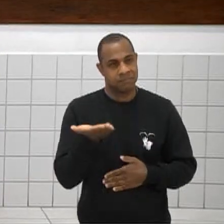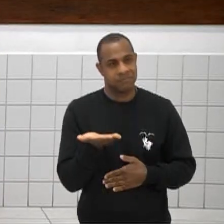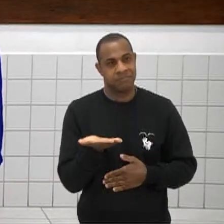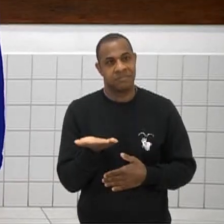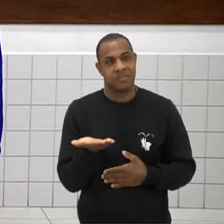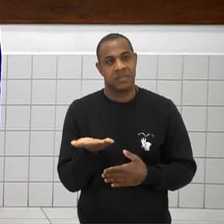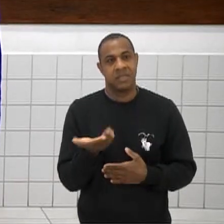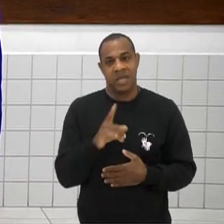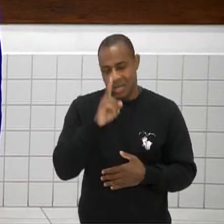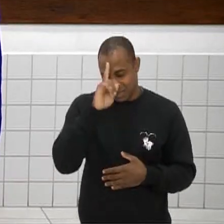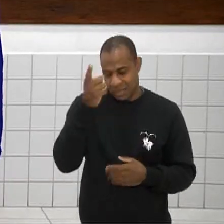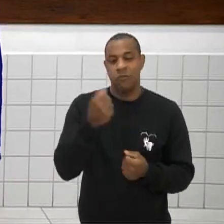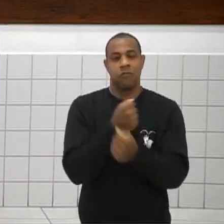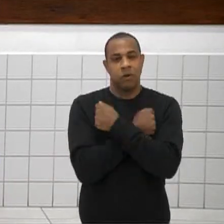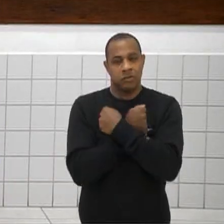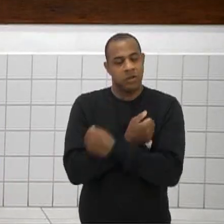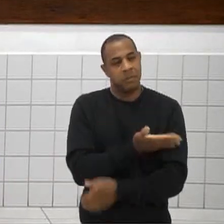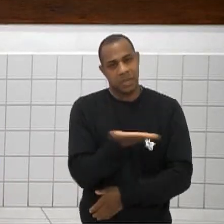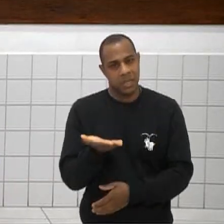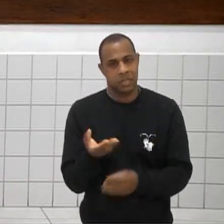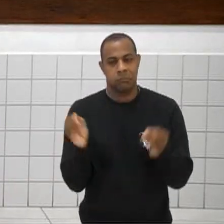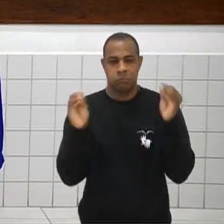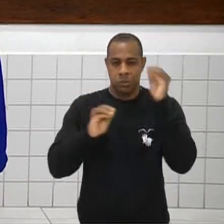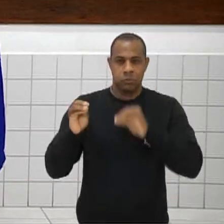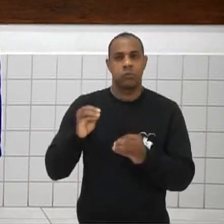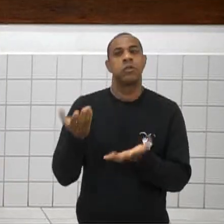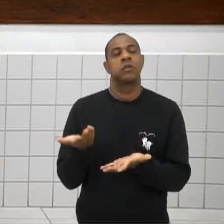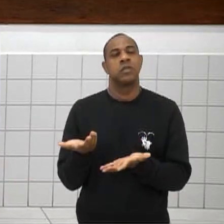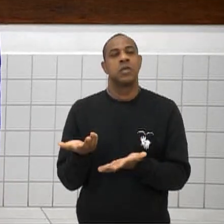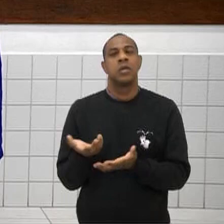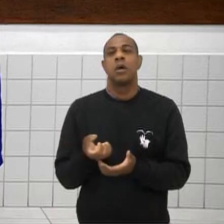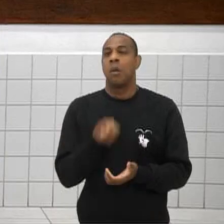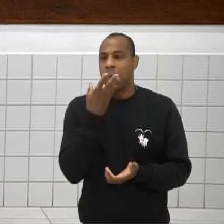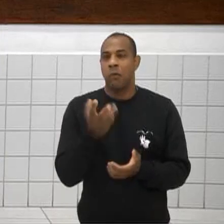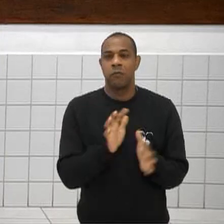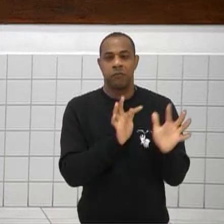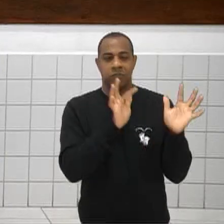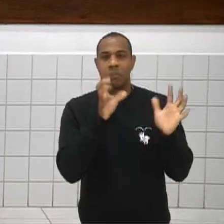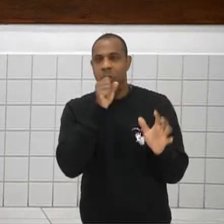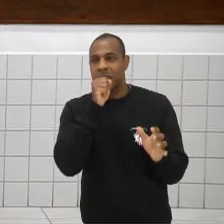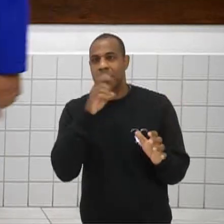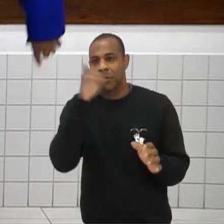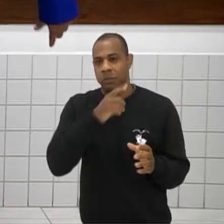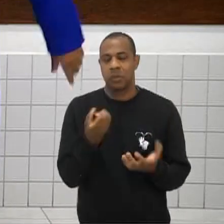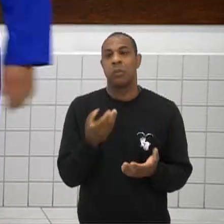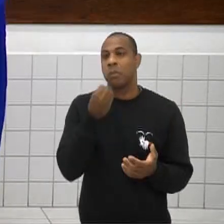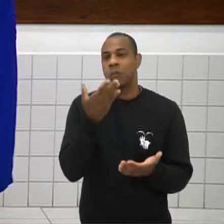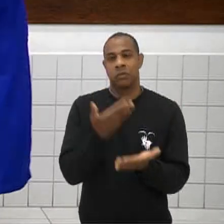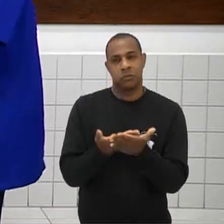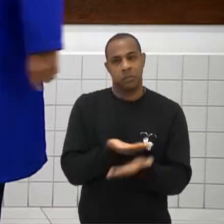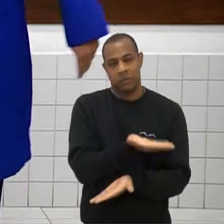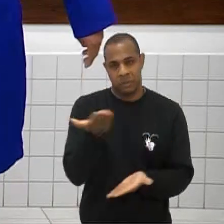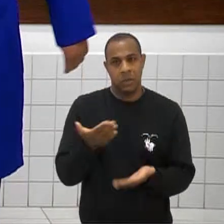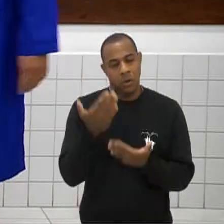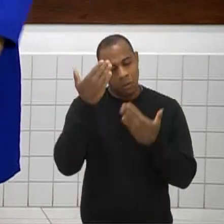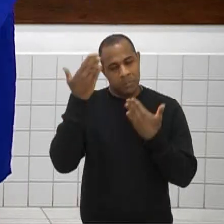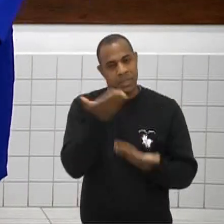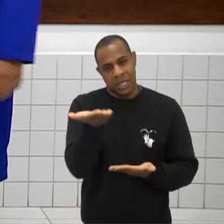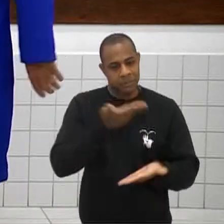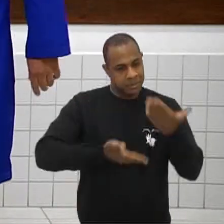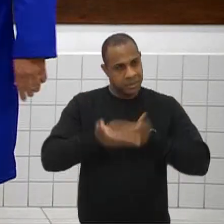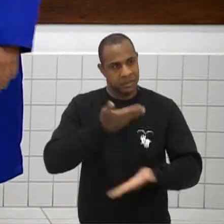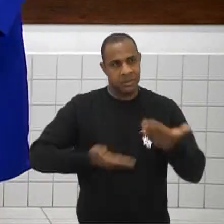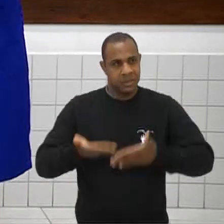A ideia de um forte abraço Um beijo no coração de todos Um excelente final de semana E bons estudos para vocês Obrigado por participar Da nossa aula aqui